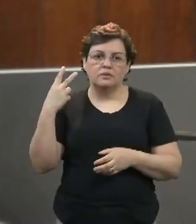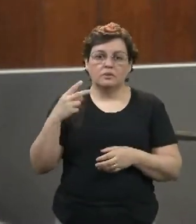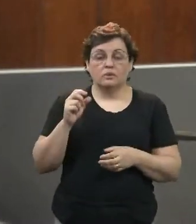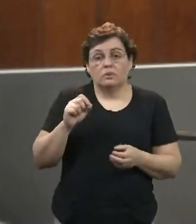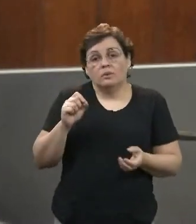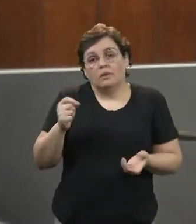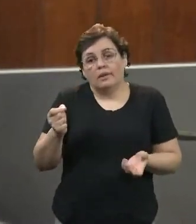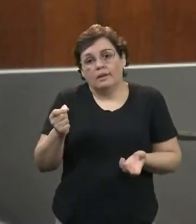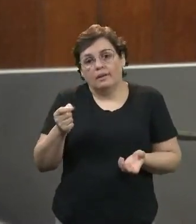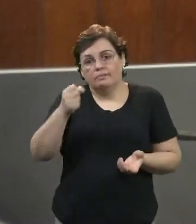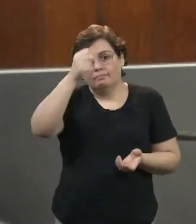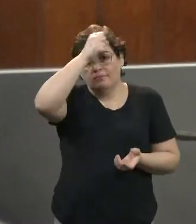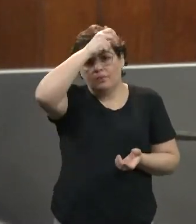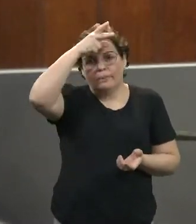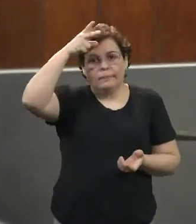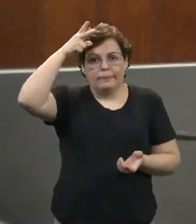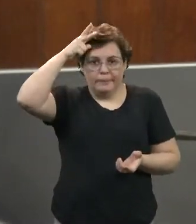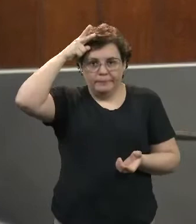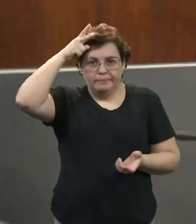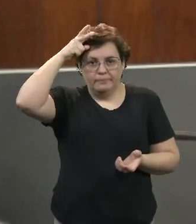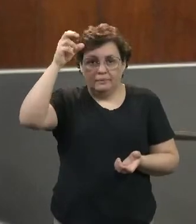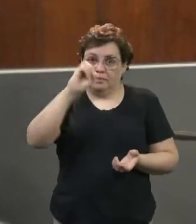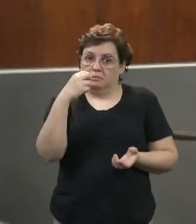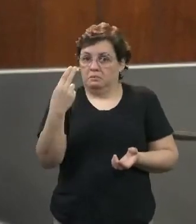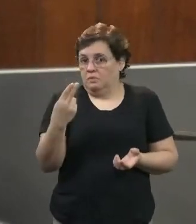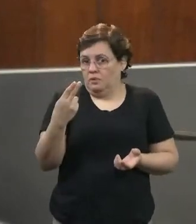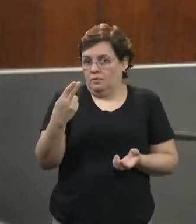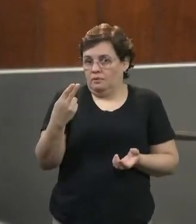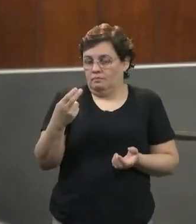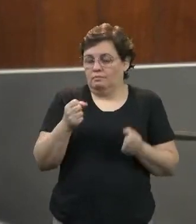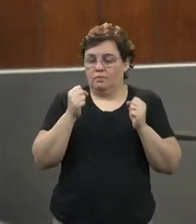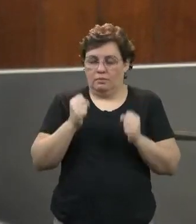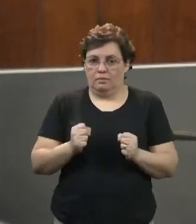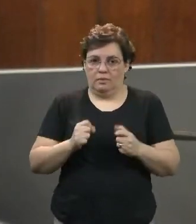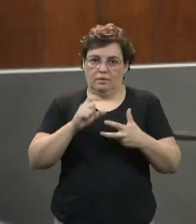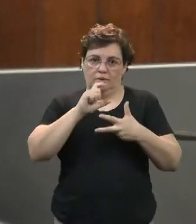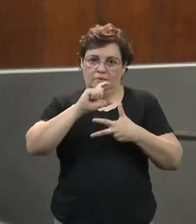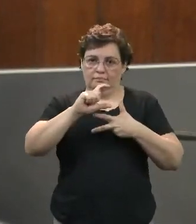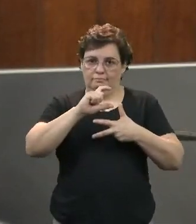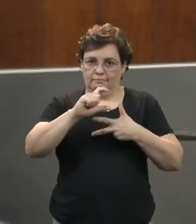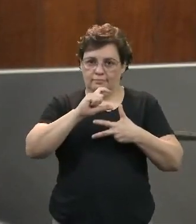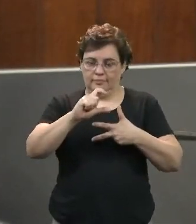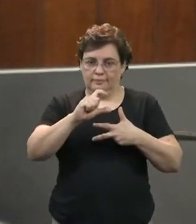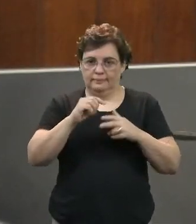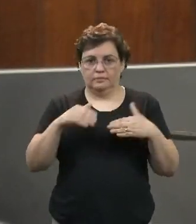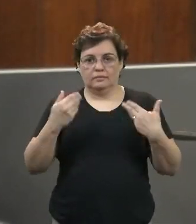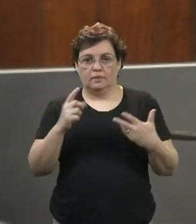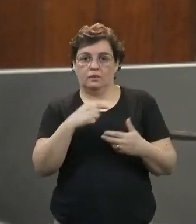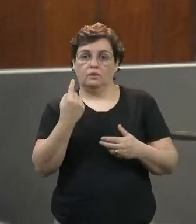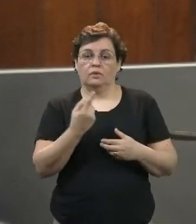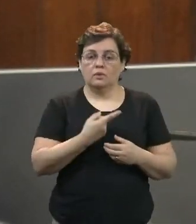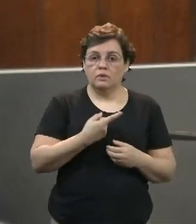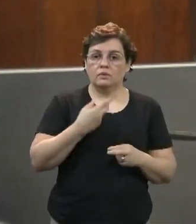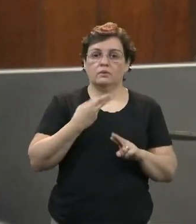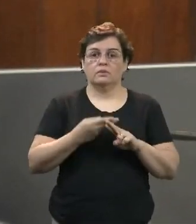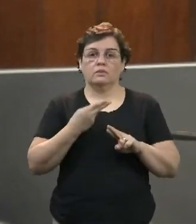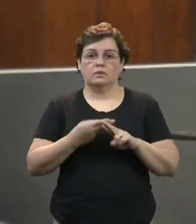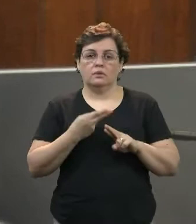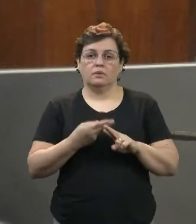acesso ao prefeito, ou ao executivo. Portanto, nós utilizaremos esse